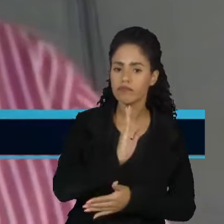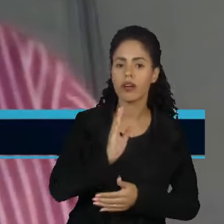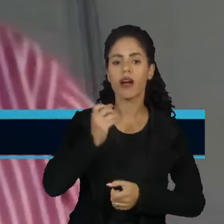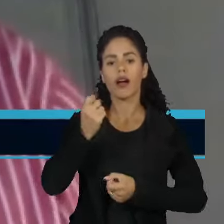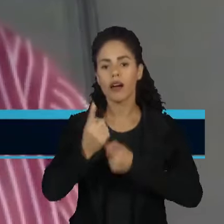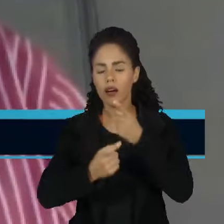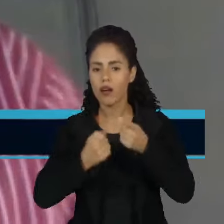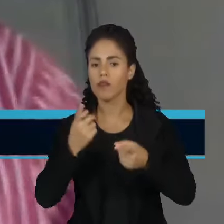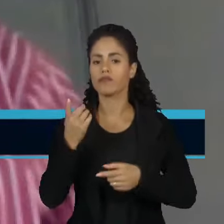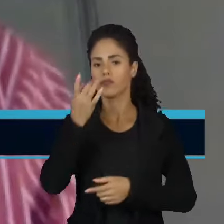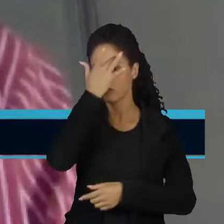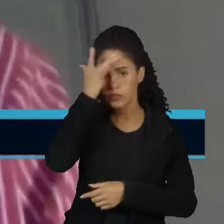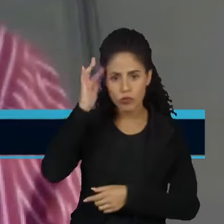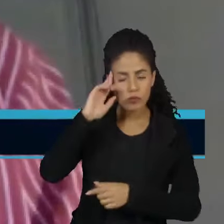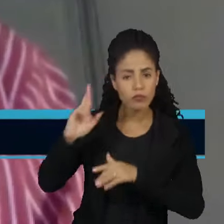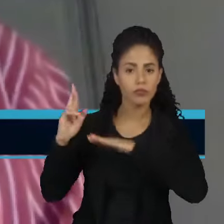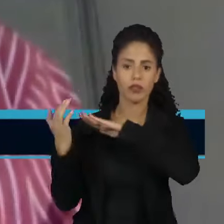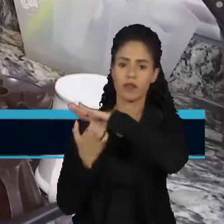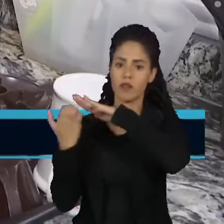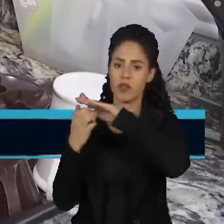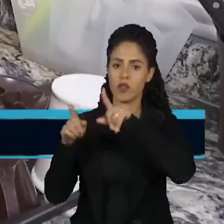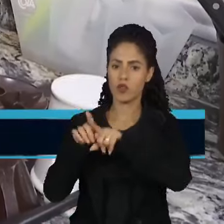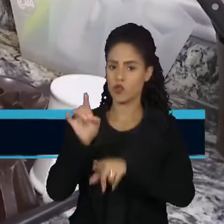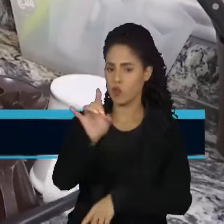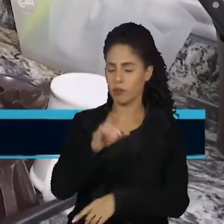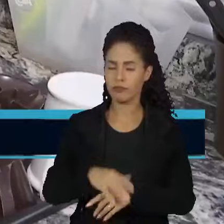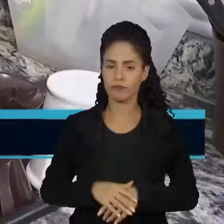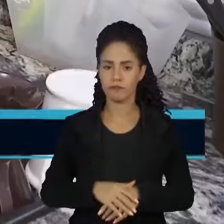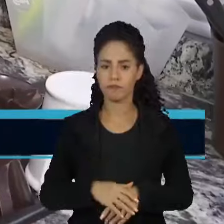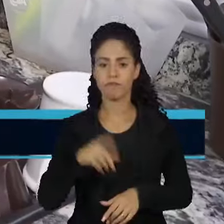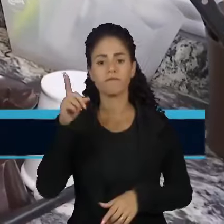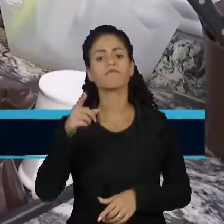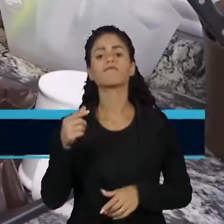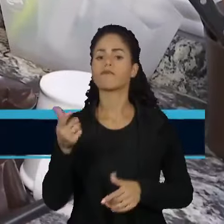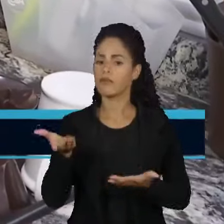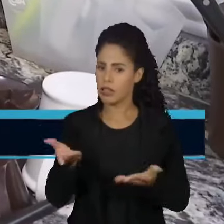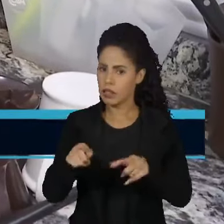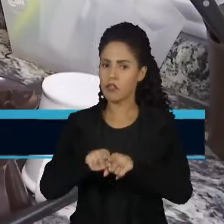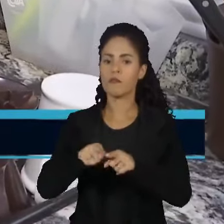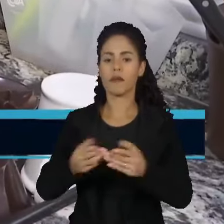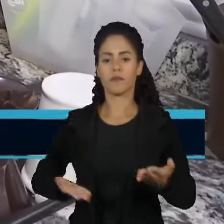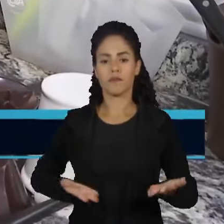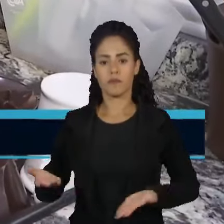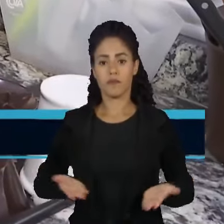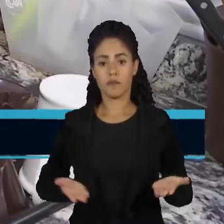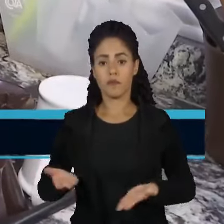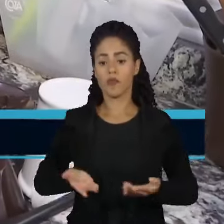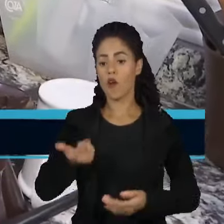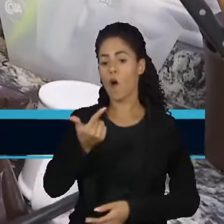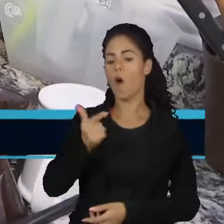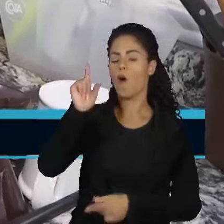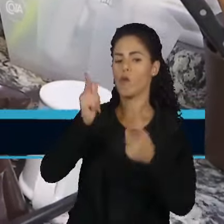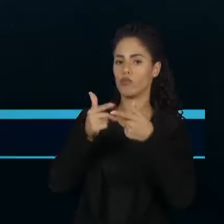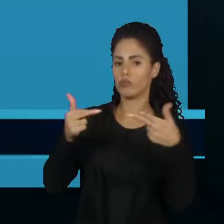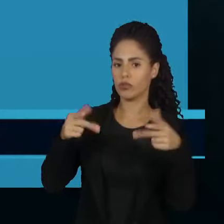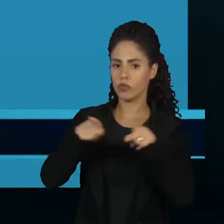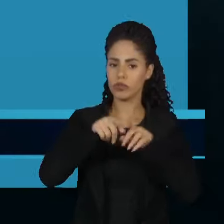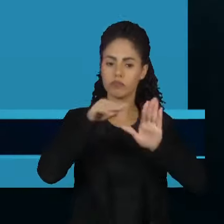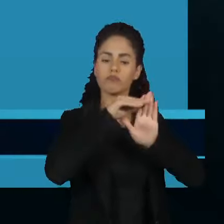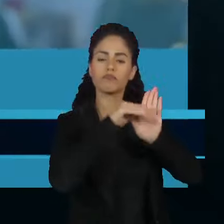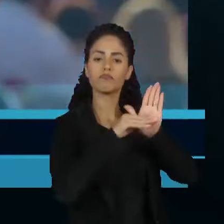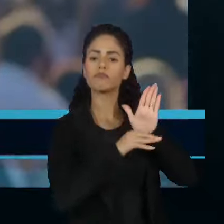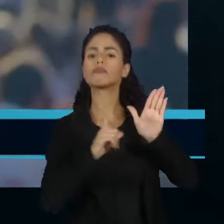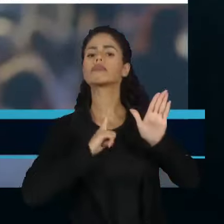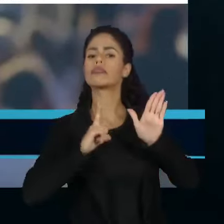trabalhadores, empresários e o executivo. A situação dos empregados domésticos é outro ponto de destaque na pauta.